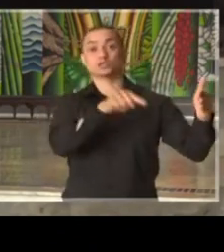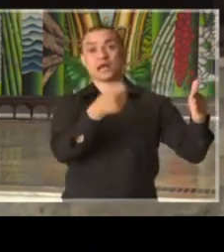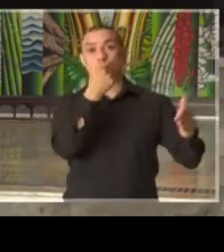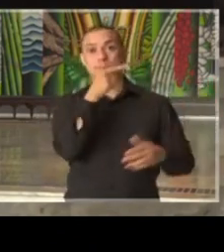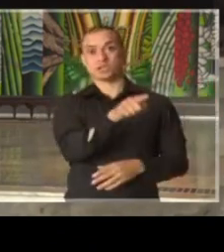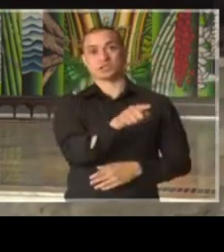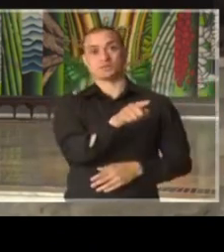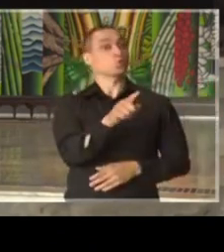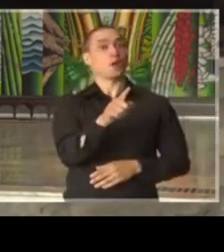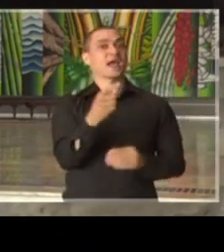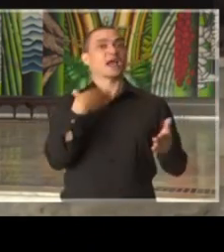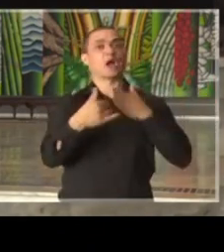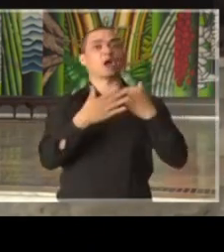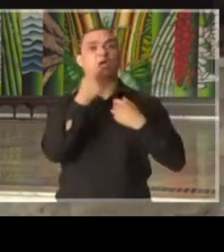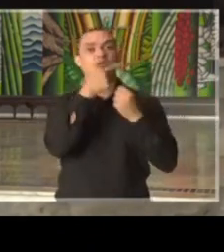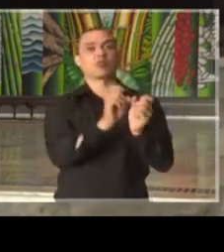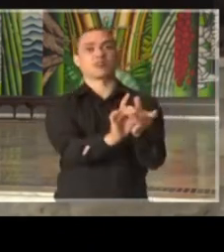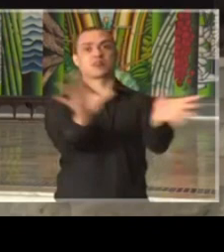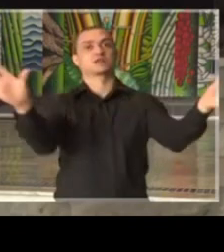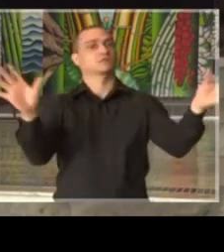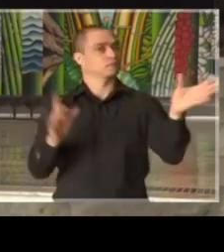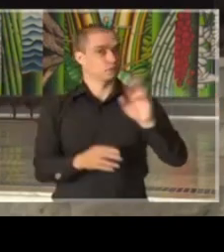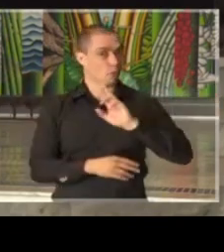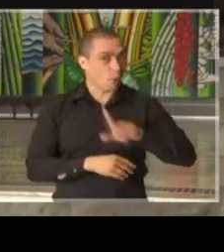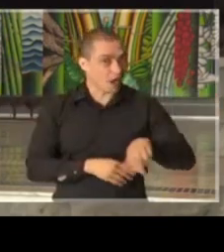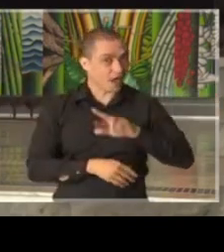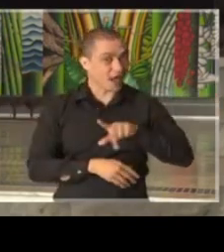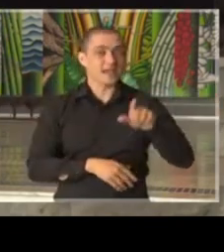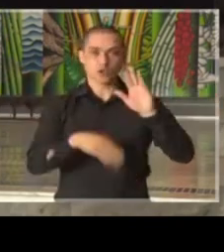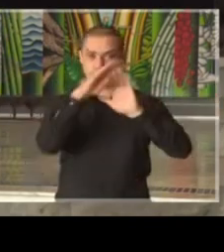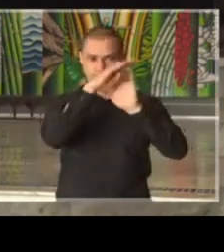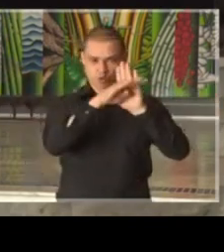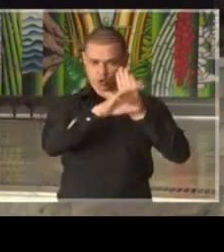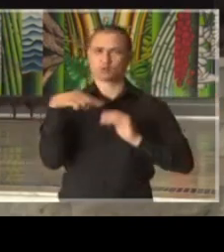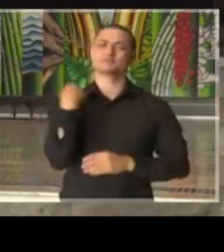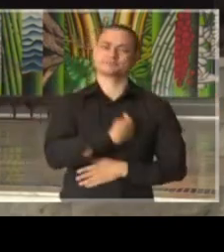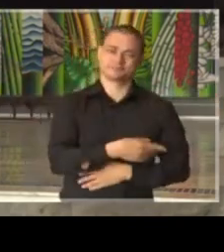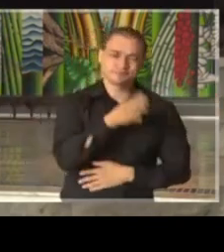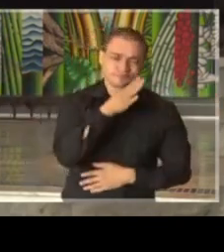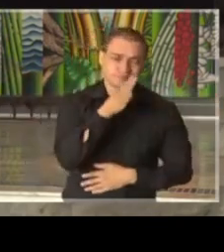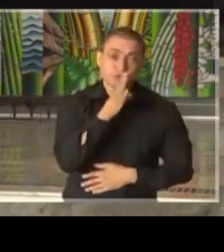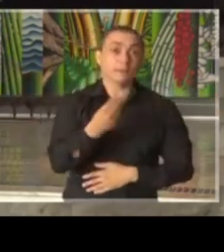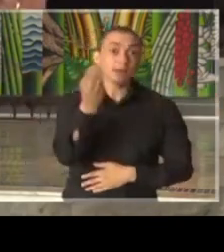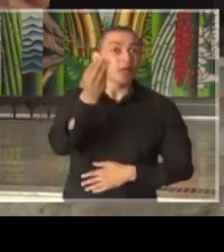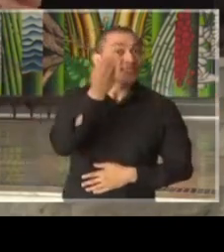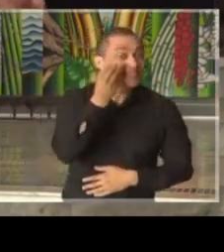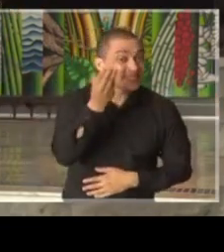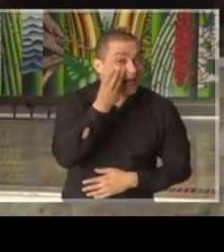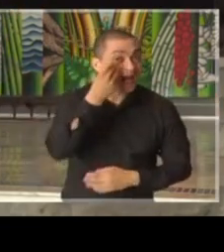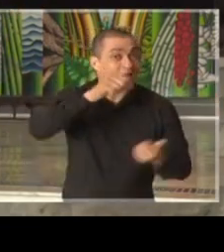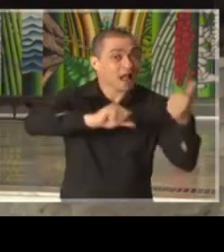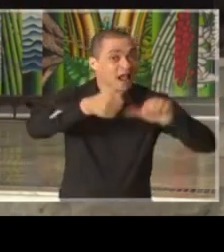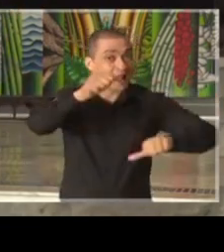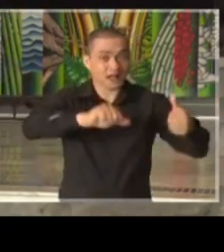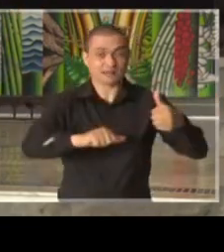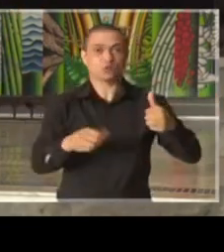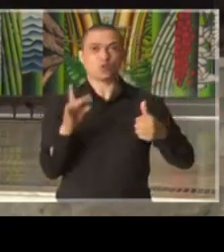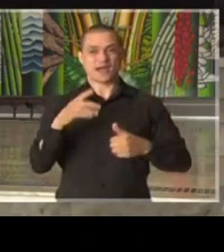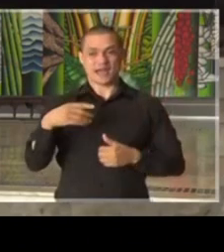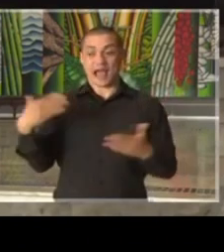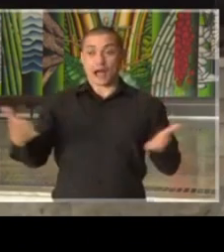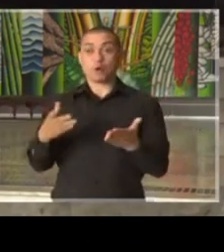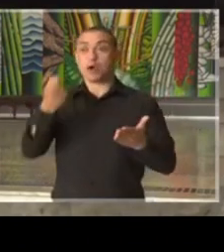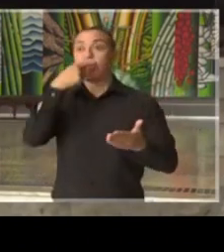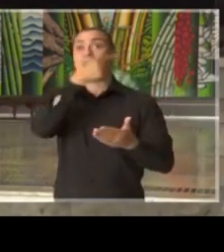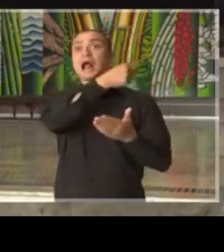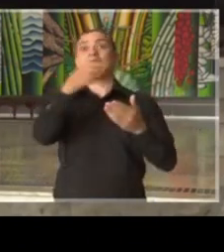medicamentos. Esses são medicamentos clássicos, conhecidos por todos nós. Então, ele ultrapassa necessidades iniciais de